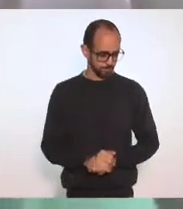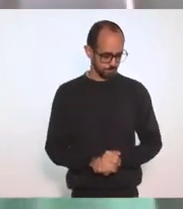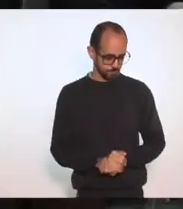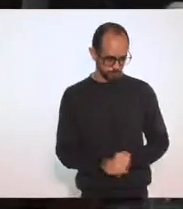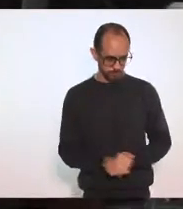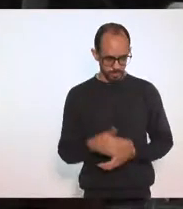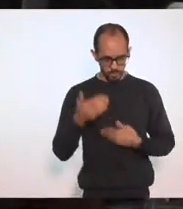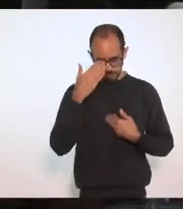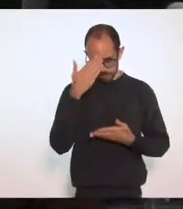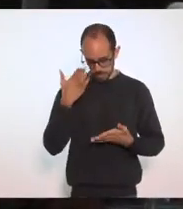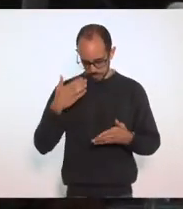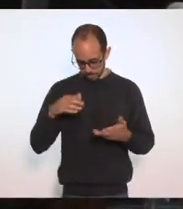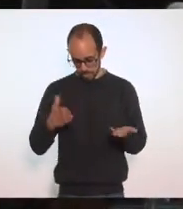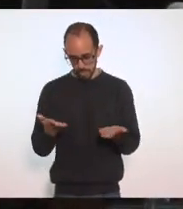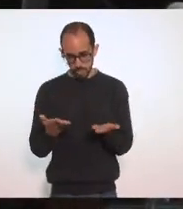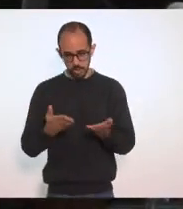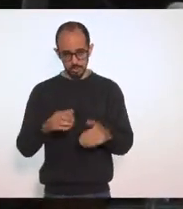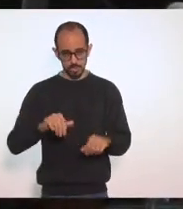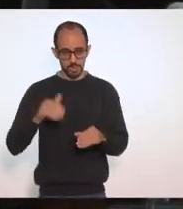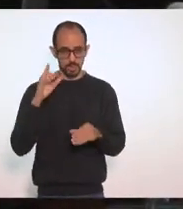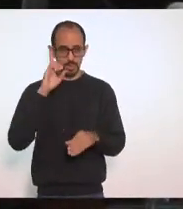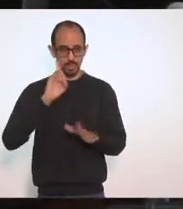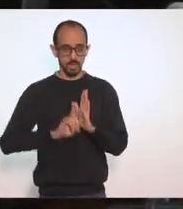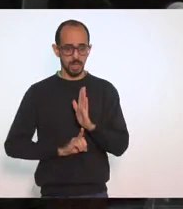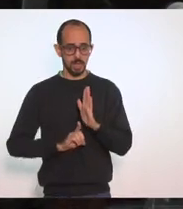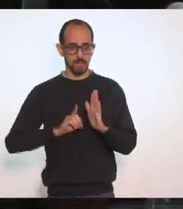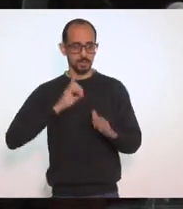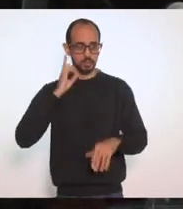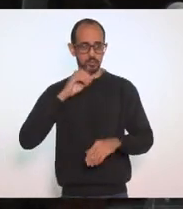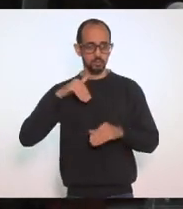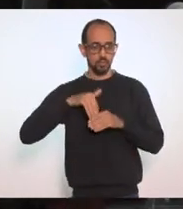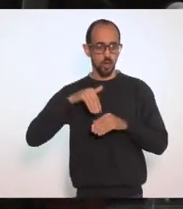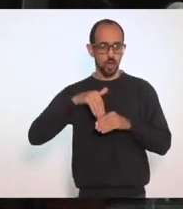Para declaração de voto Nove deputado Luiz Paulo